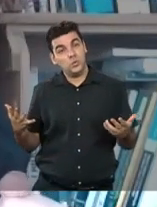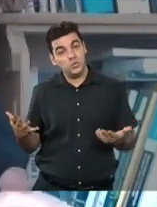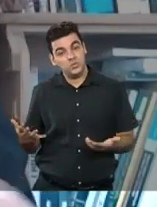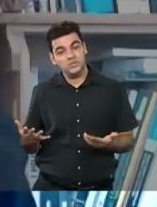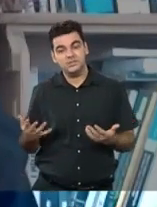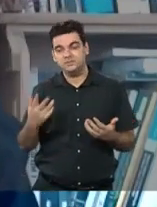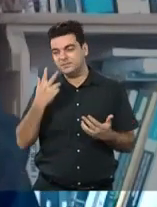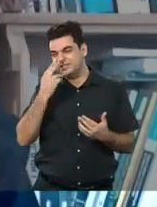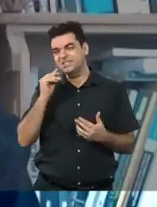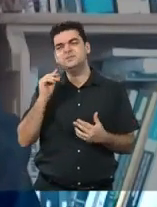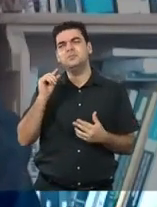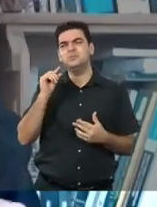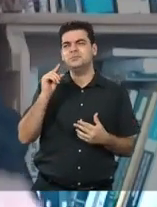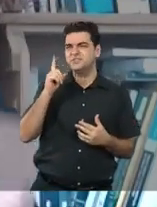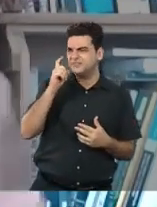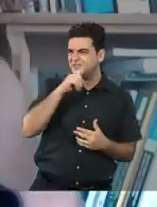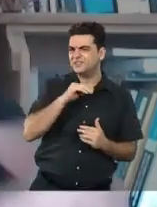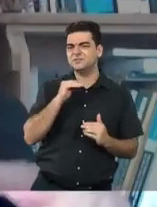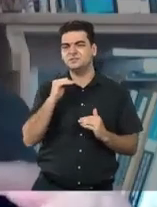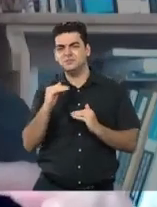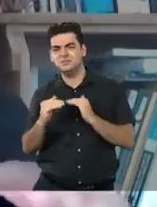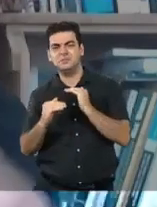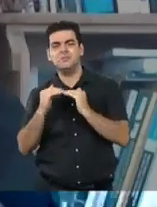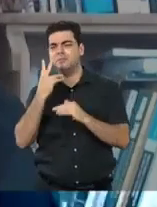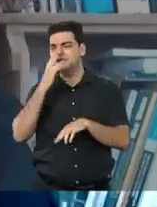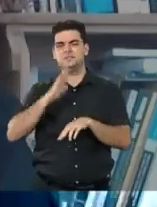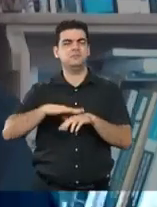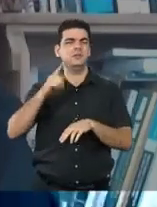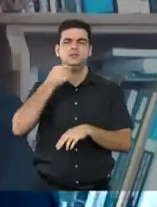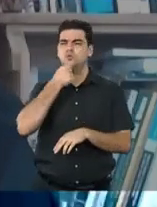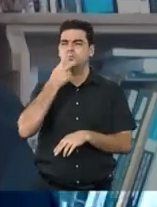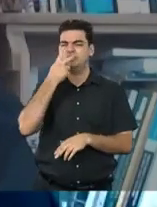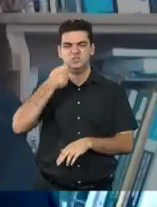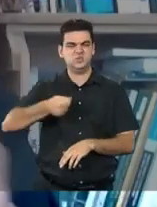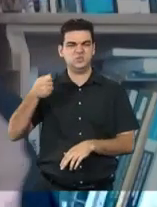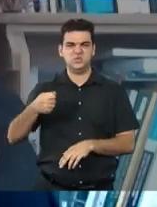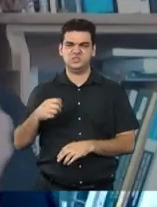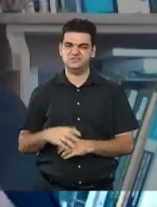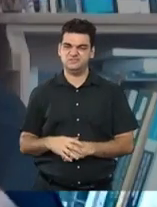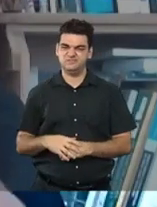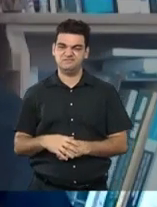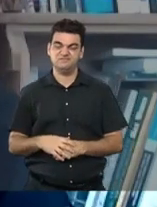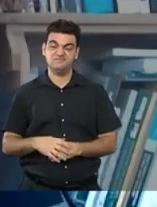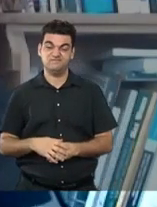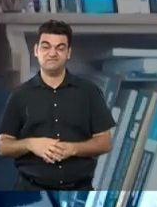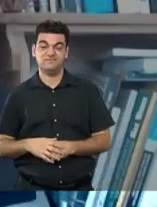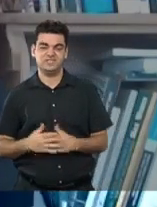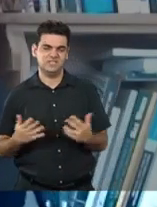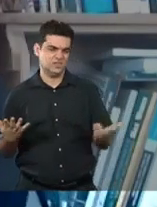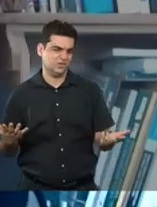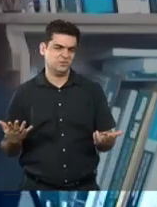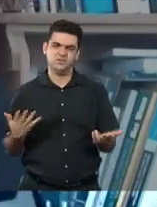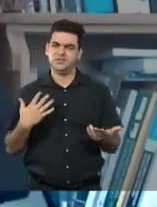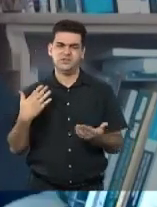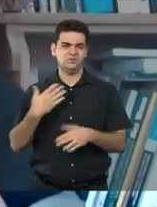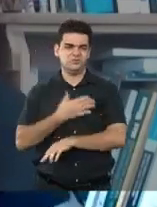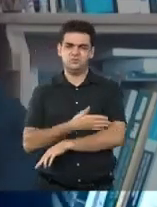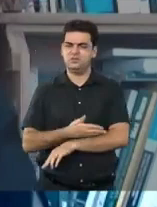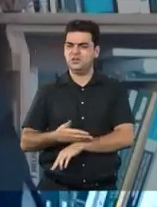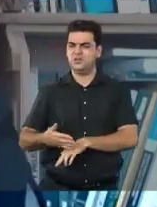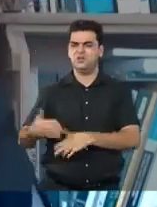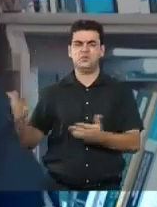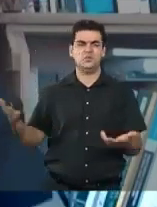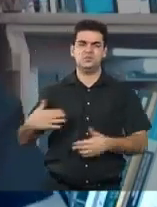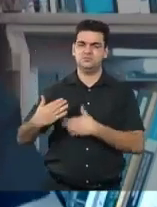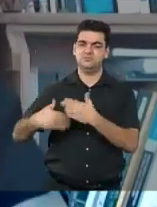belicosa, muito masculina, e isso se manifesta desde nas nuances das